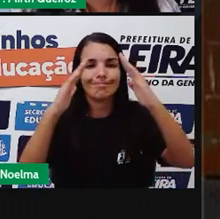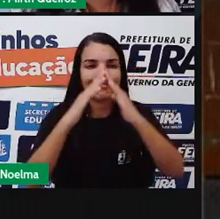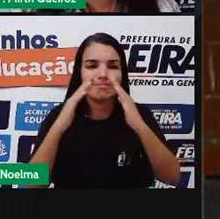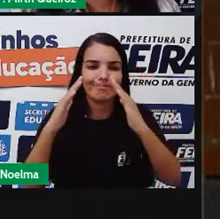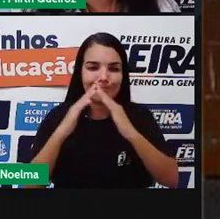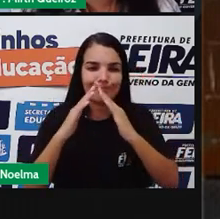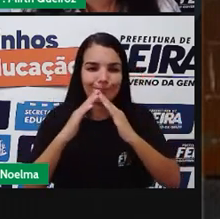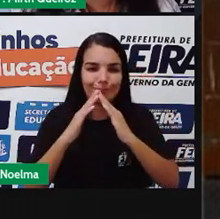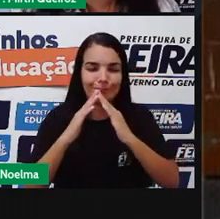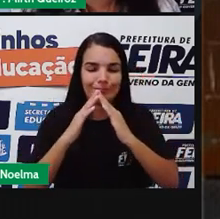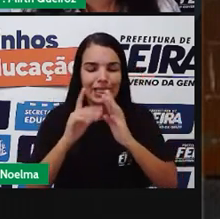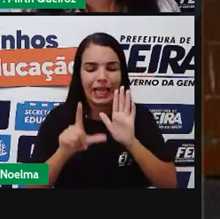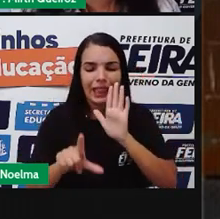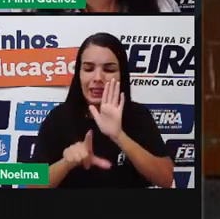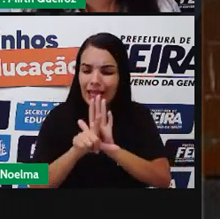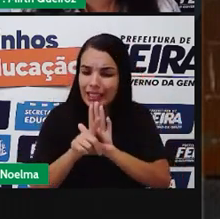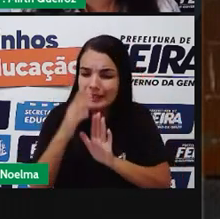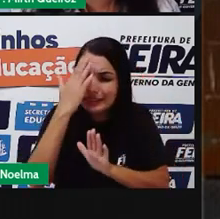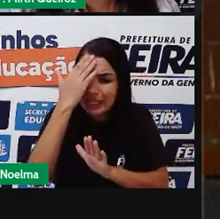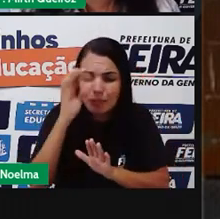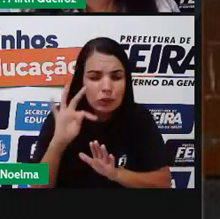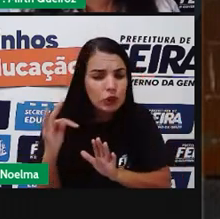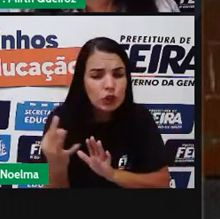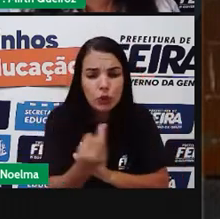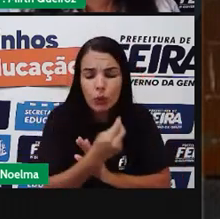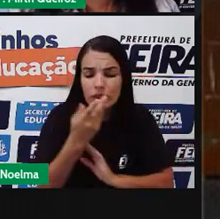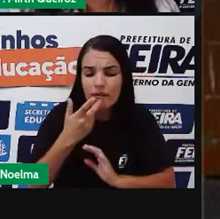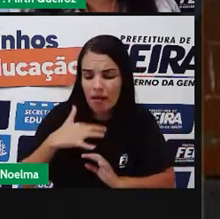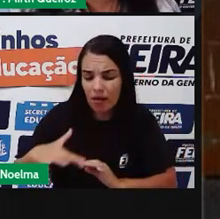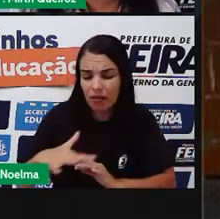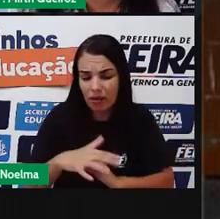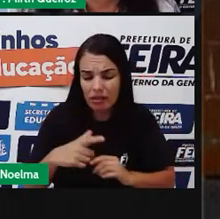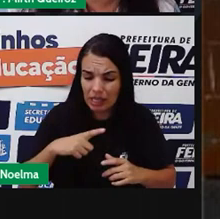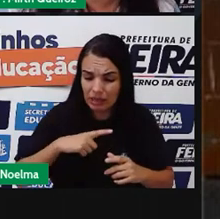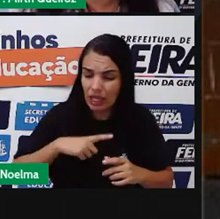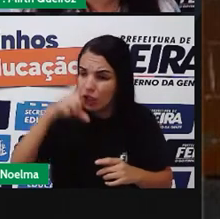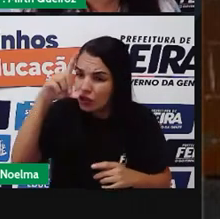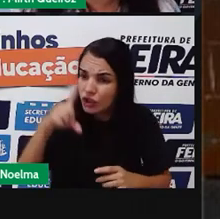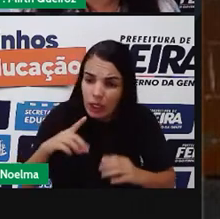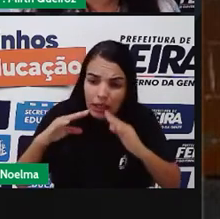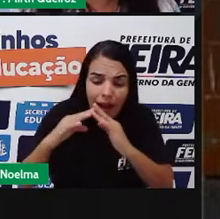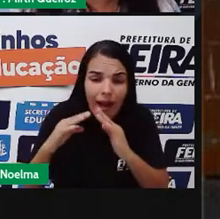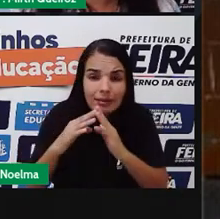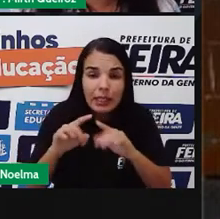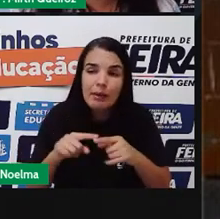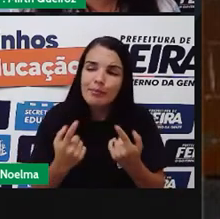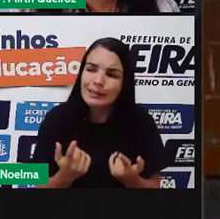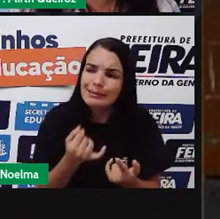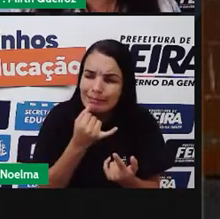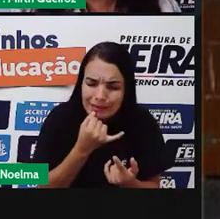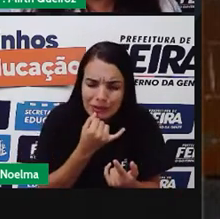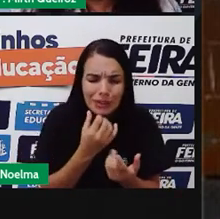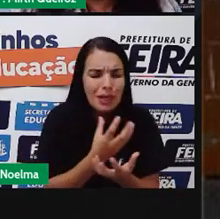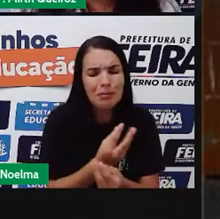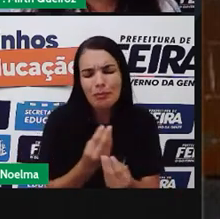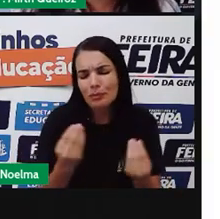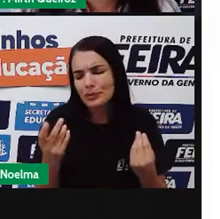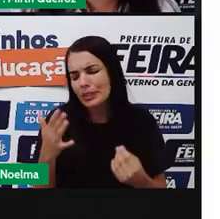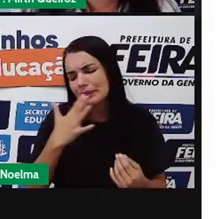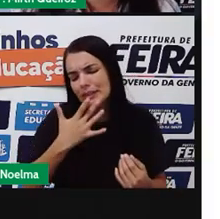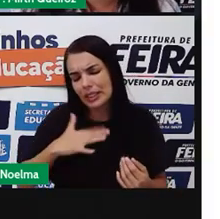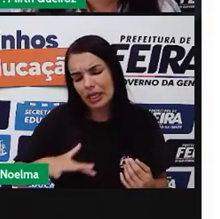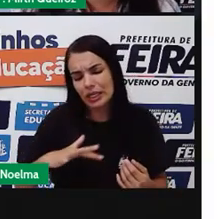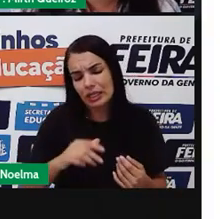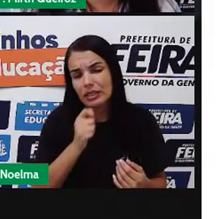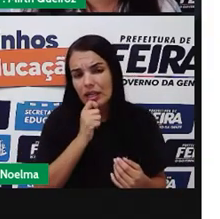temos Na lei Que todo mundo Tem direito A criança Tem direito A moradia Mas Infelizmente Muitos ainda Vivem na